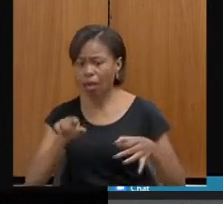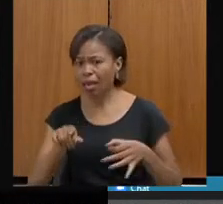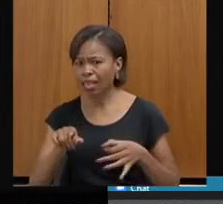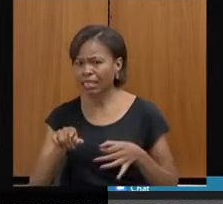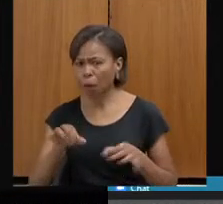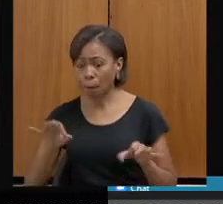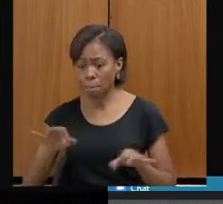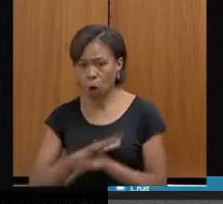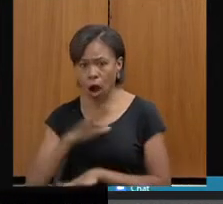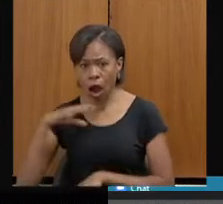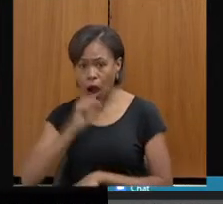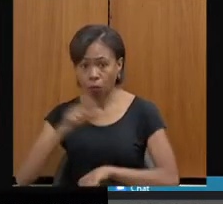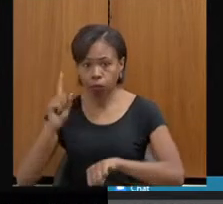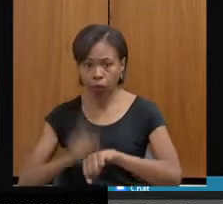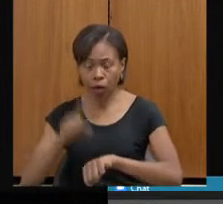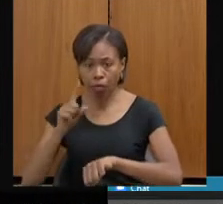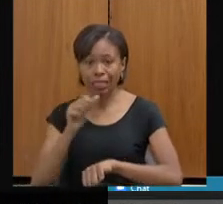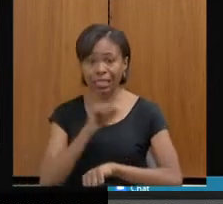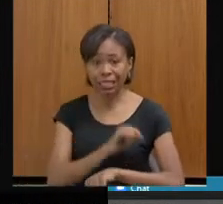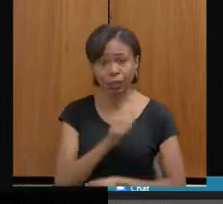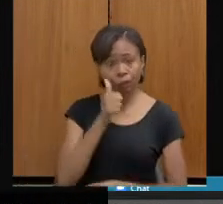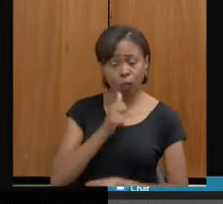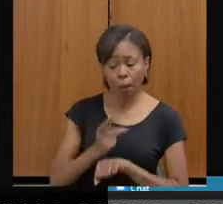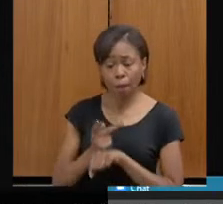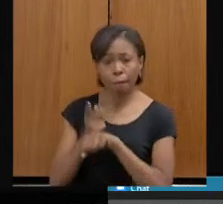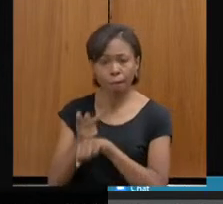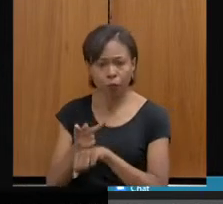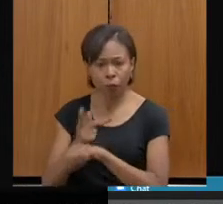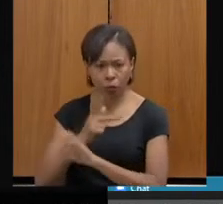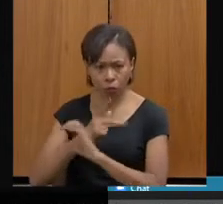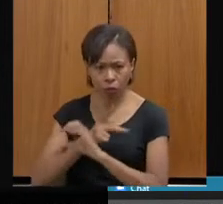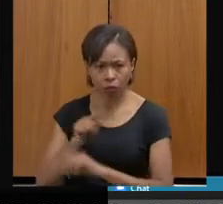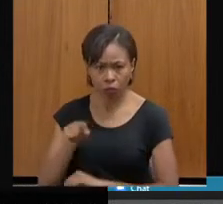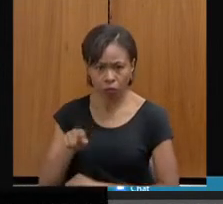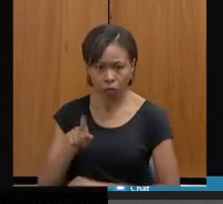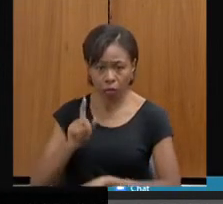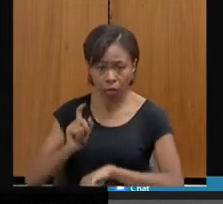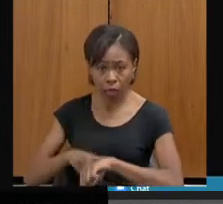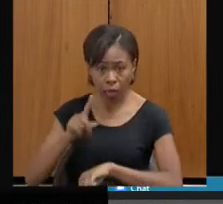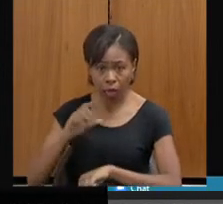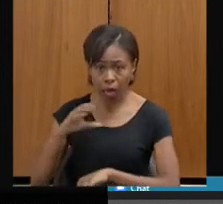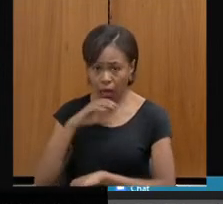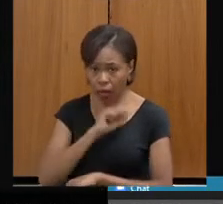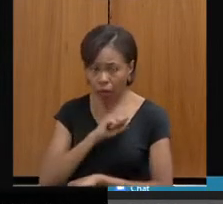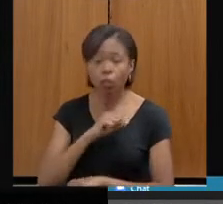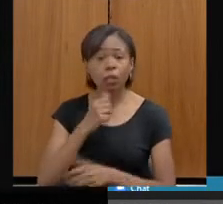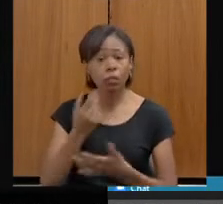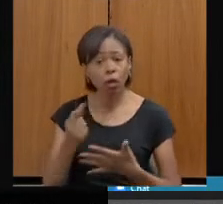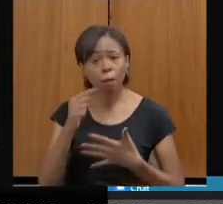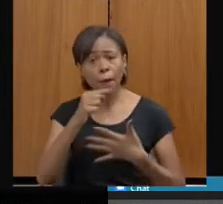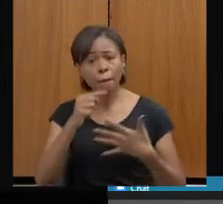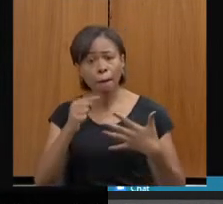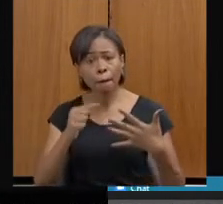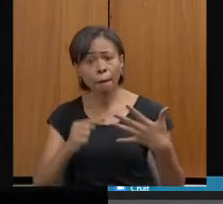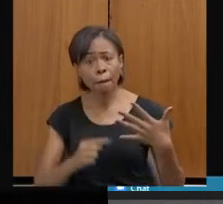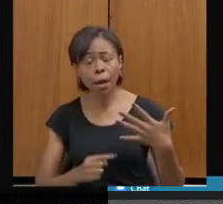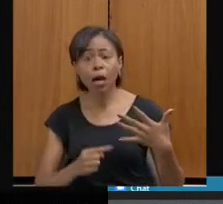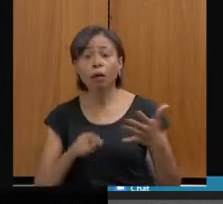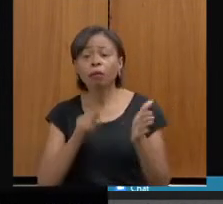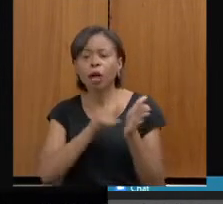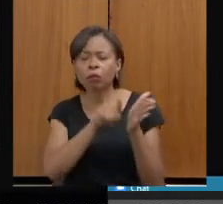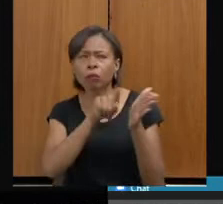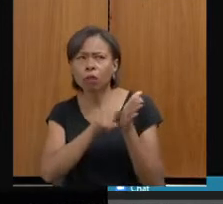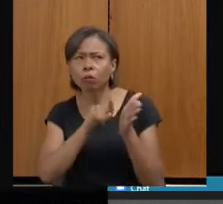imediatamente quando a mulher procura a Polícia Civil. Então, essas são perguntas que, ao serem respondidas,